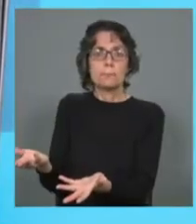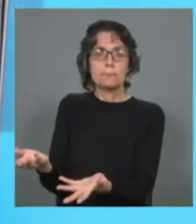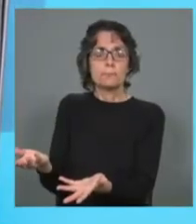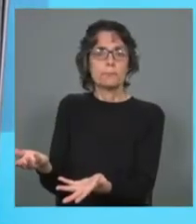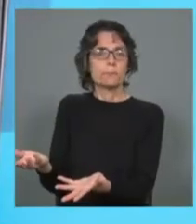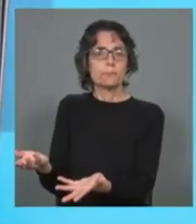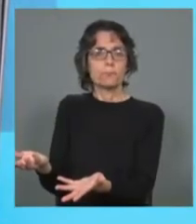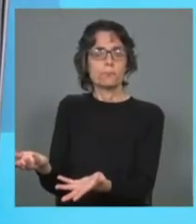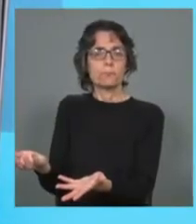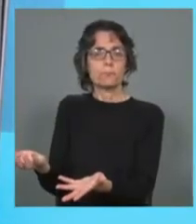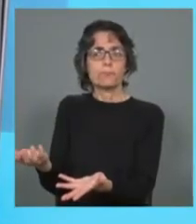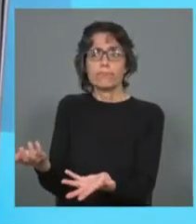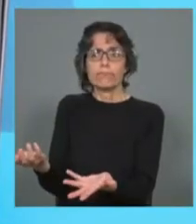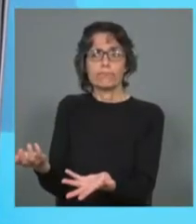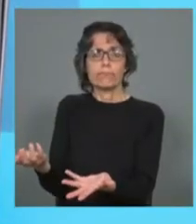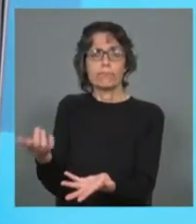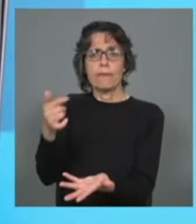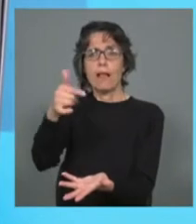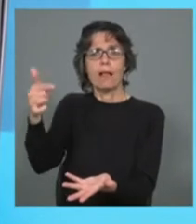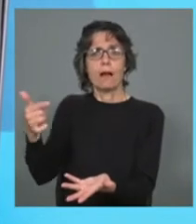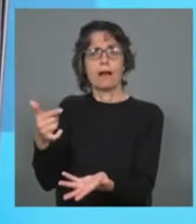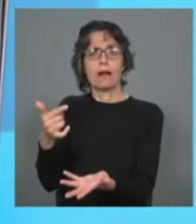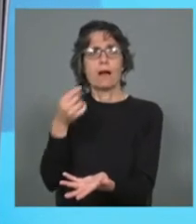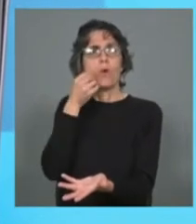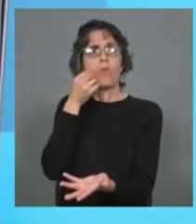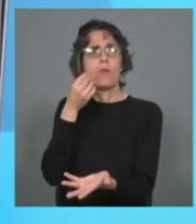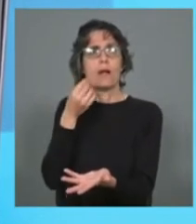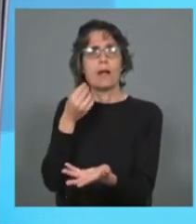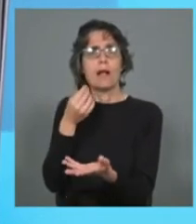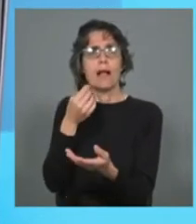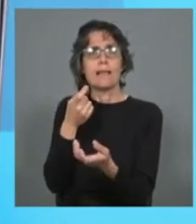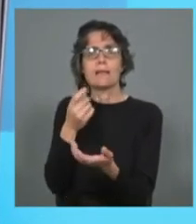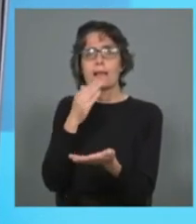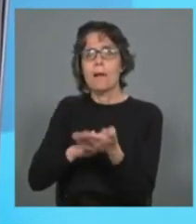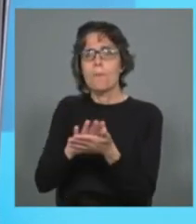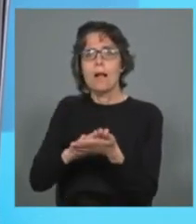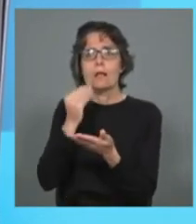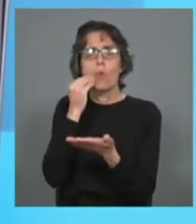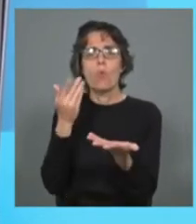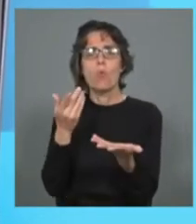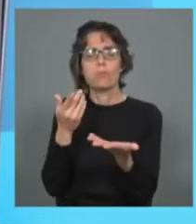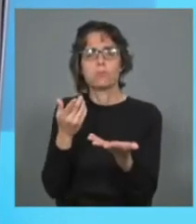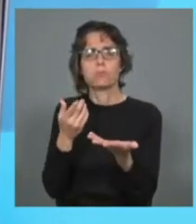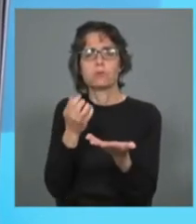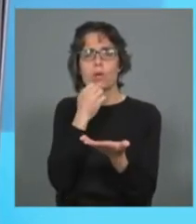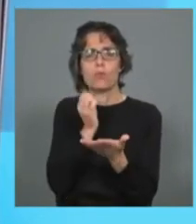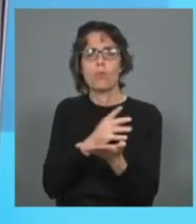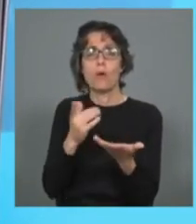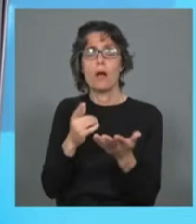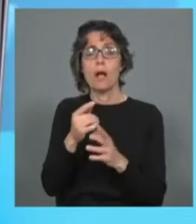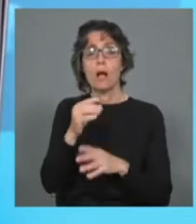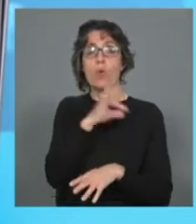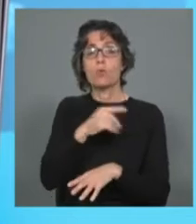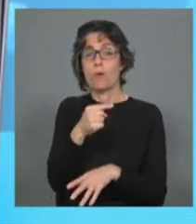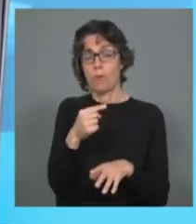não têm como fazer face às necessidades do dia-a-dia, portanto um salário médio neste momento no Líbano, na volta dos 45 a